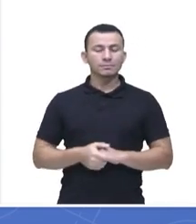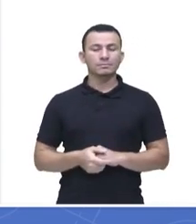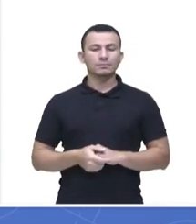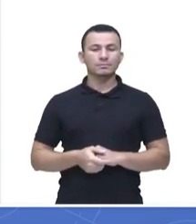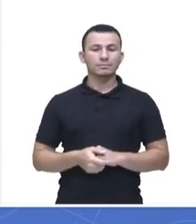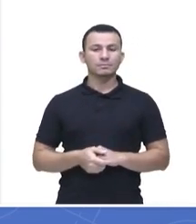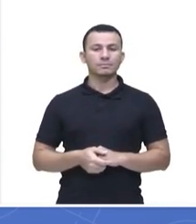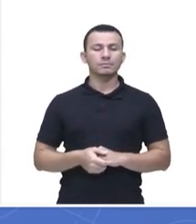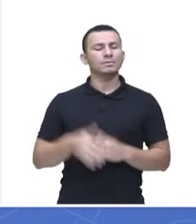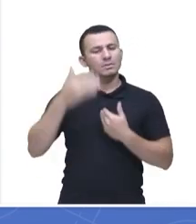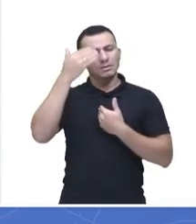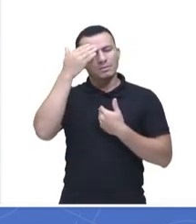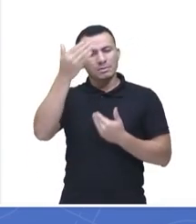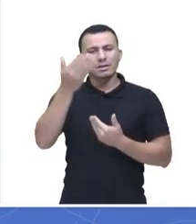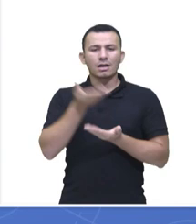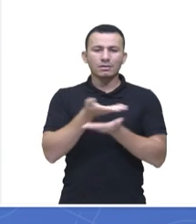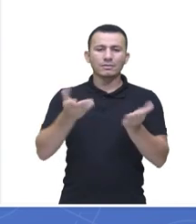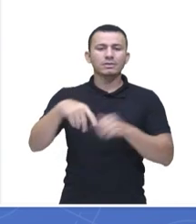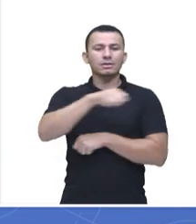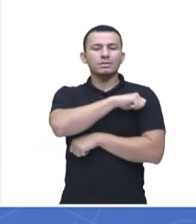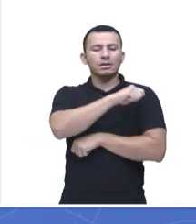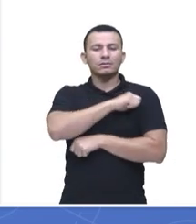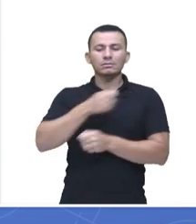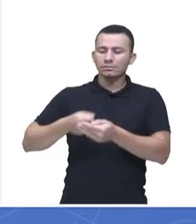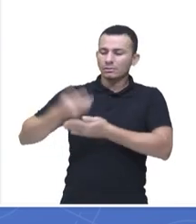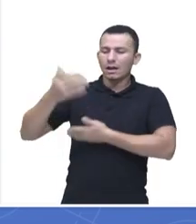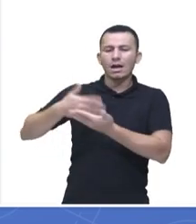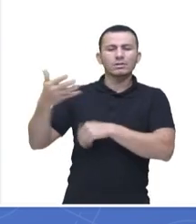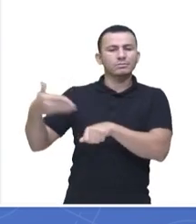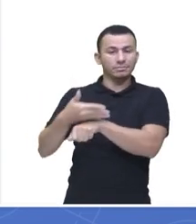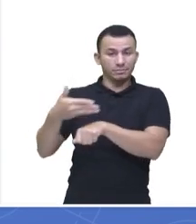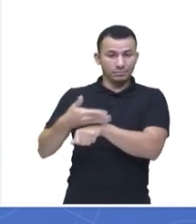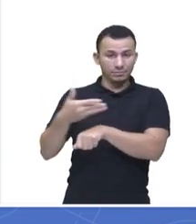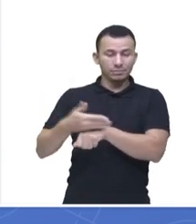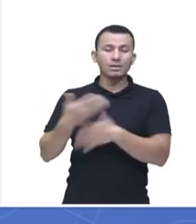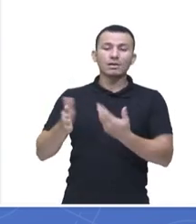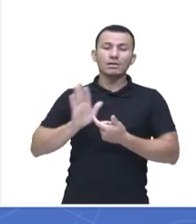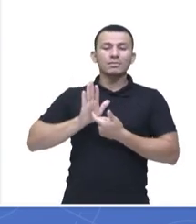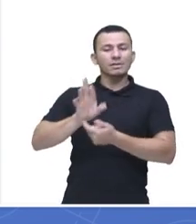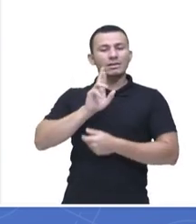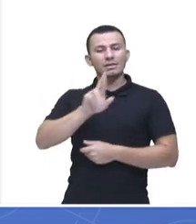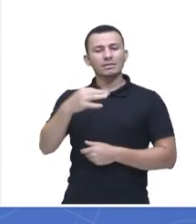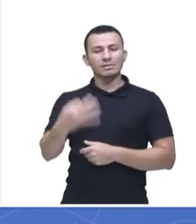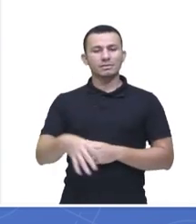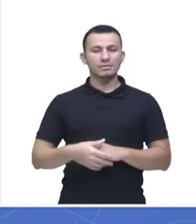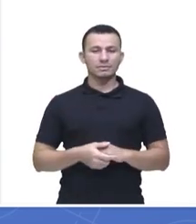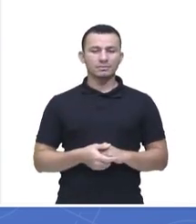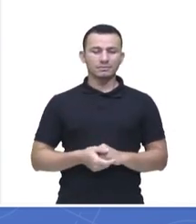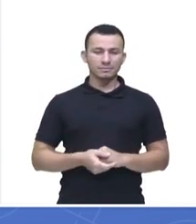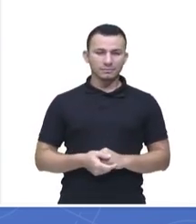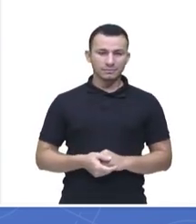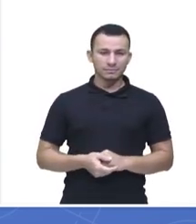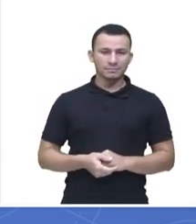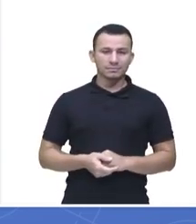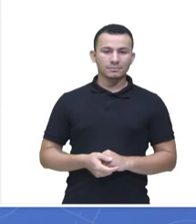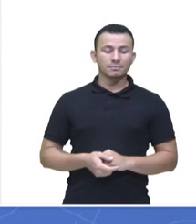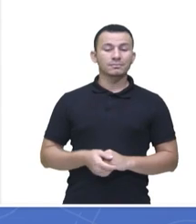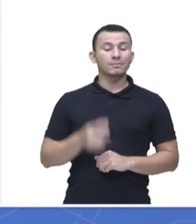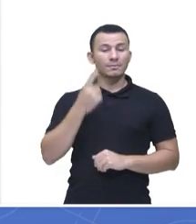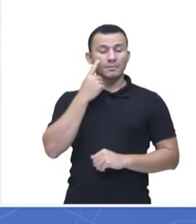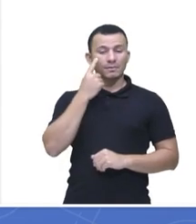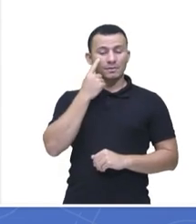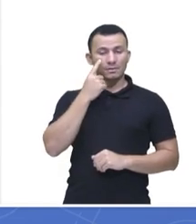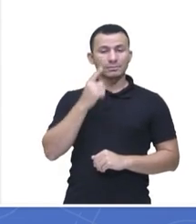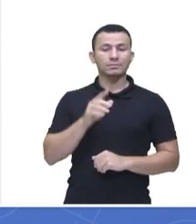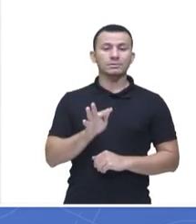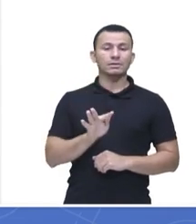Então, agradeço a participação de todos aí no nosso chat. e vamos para o nosso gabarito, né? Então, a gente viu aí o filoartrópoda,